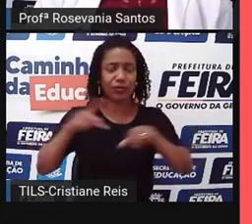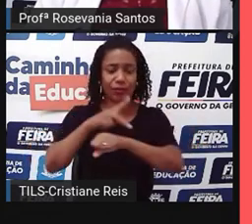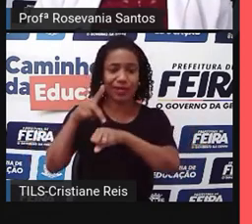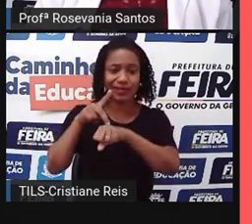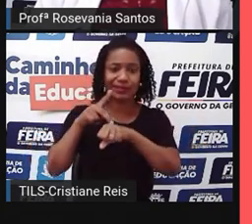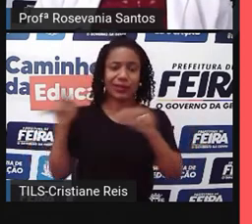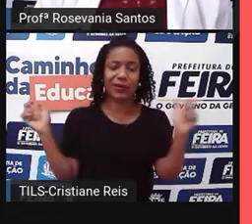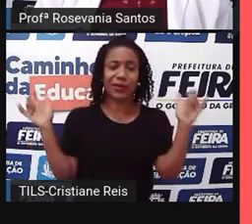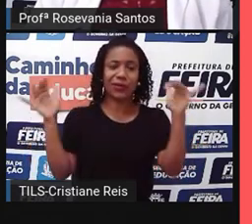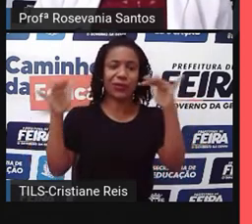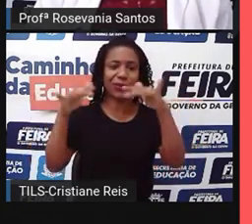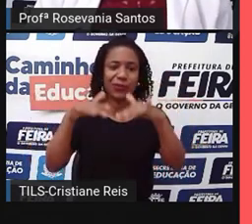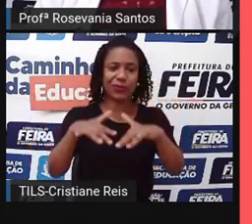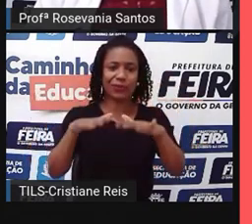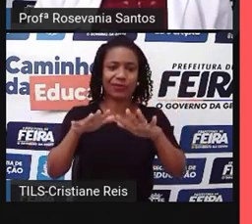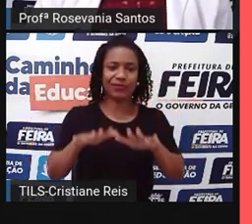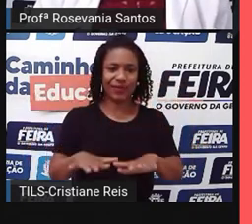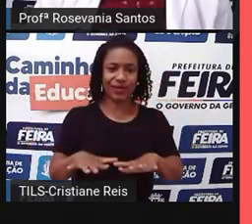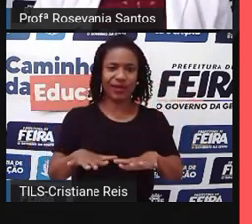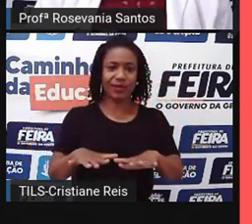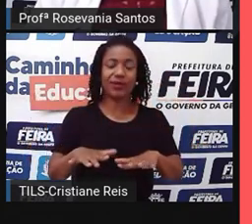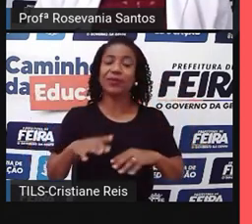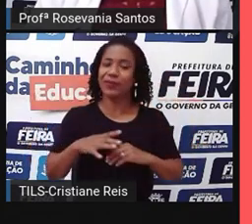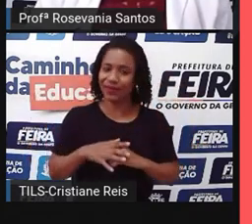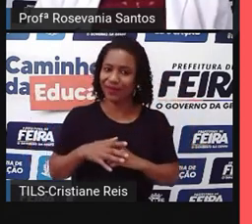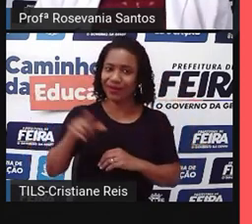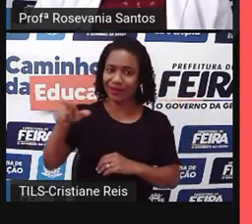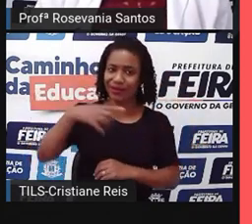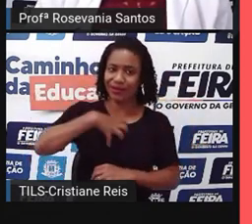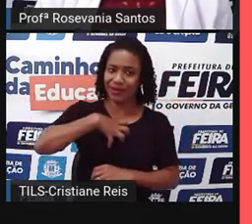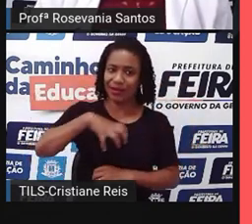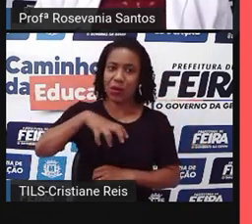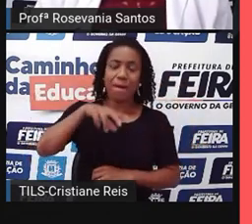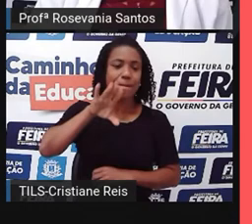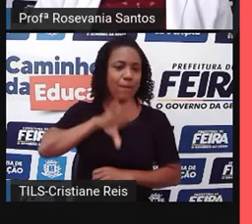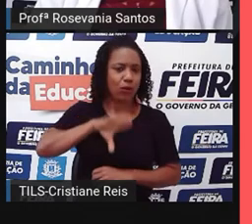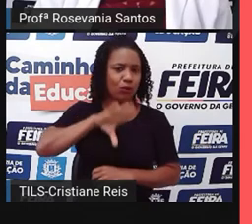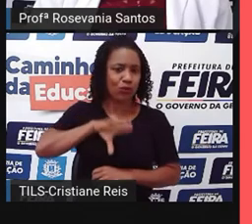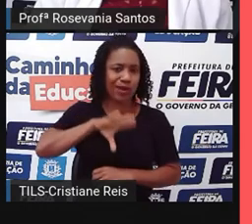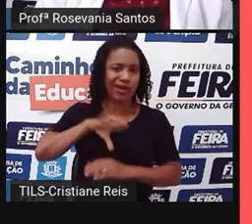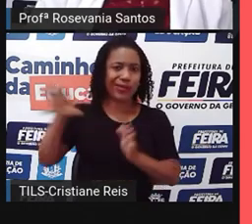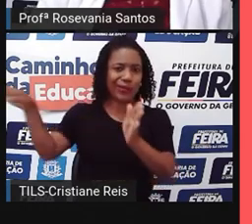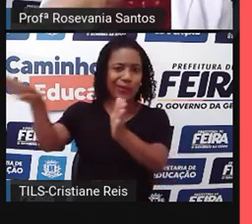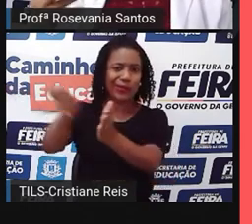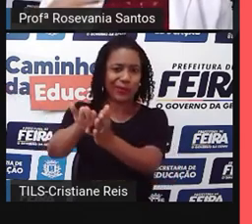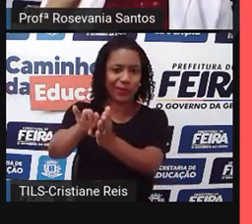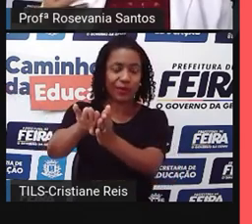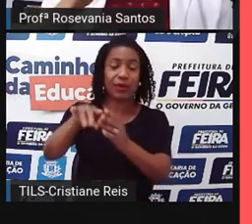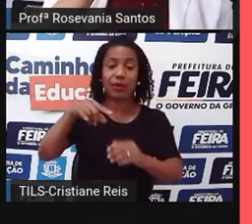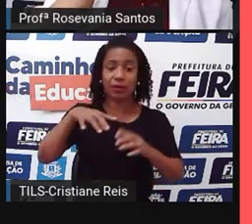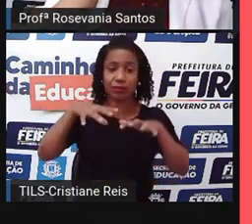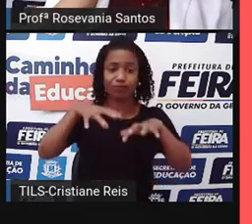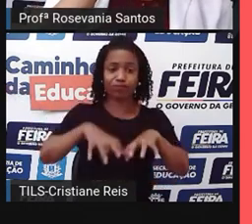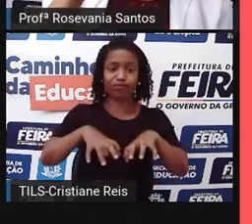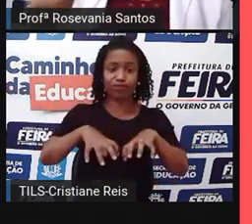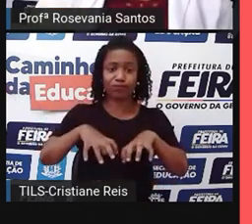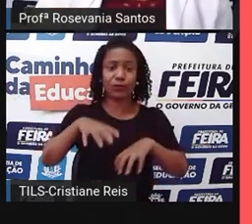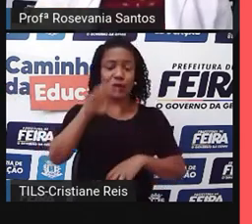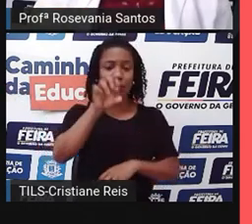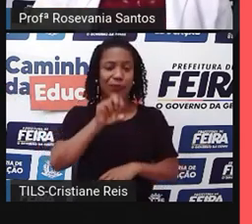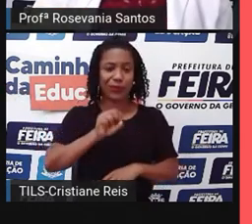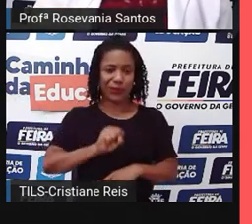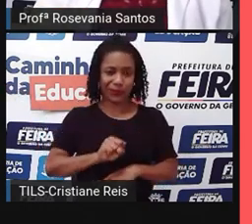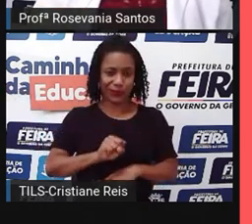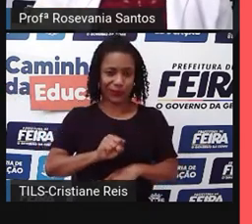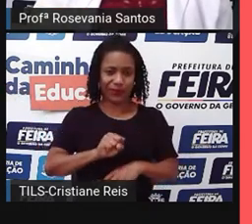do que dos portugueses, que a gente estava muito acostumado a observar, principalmente na região nordeste.